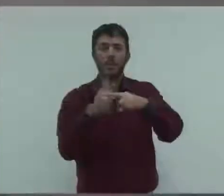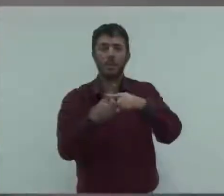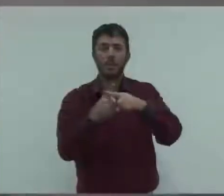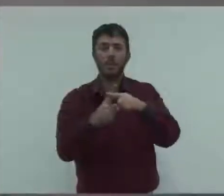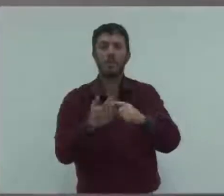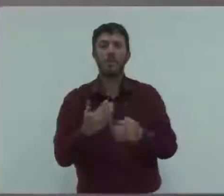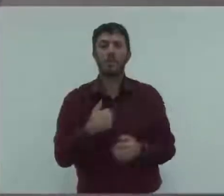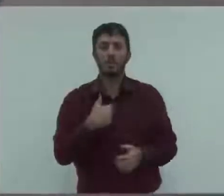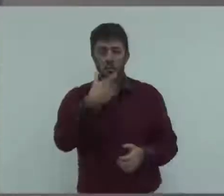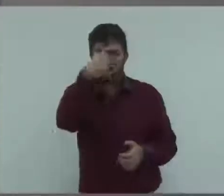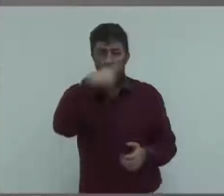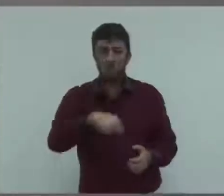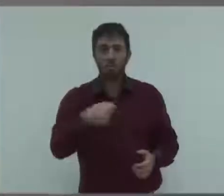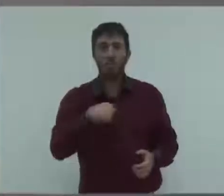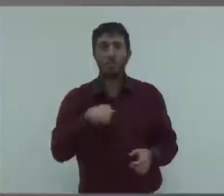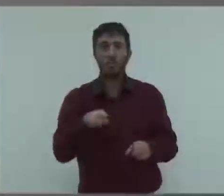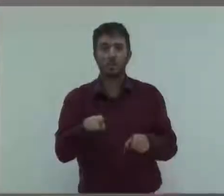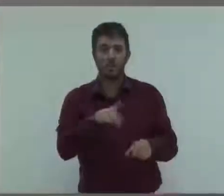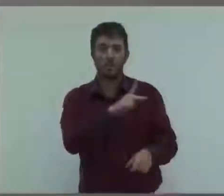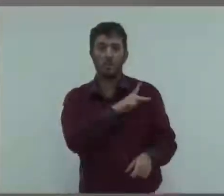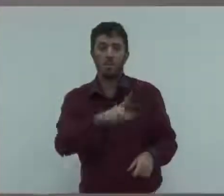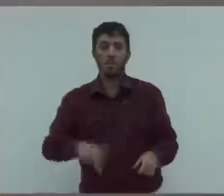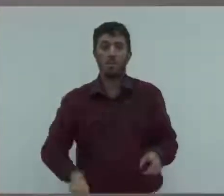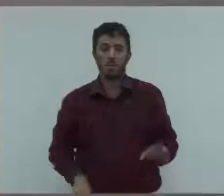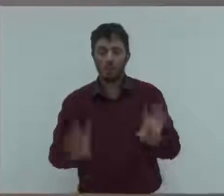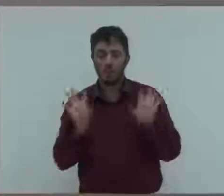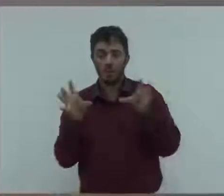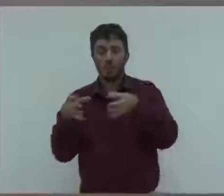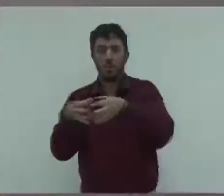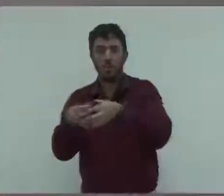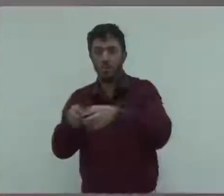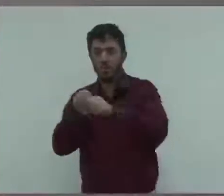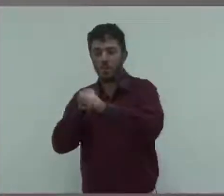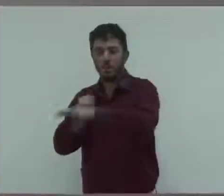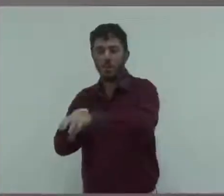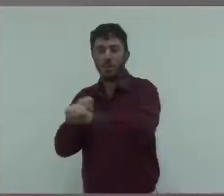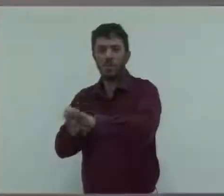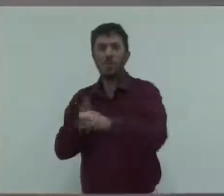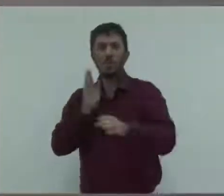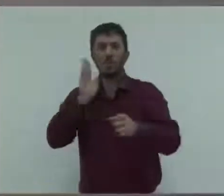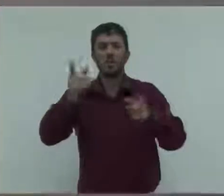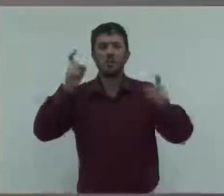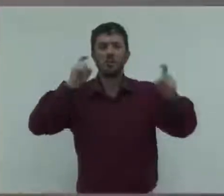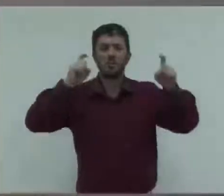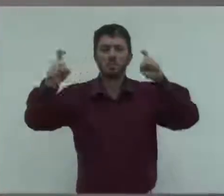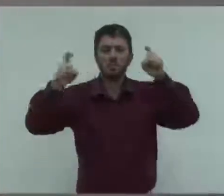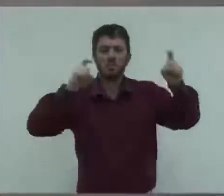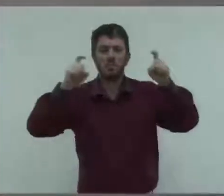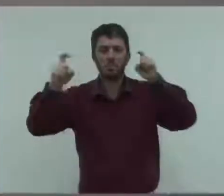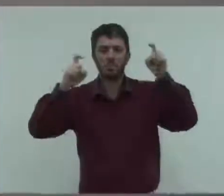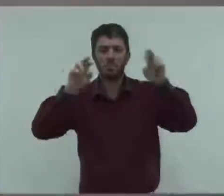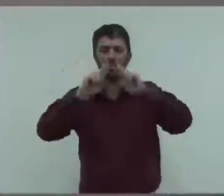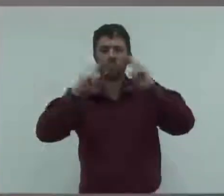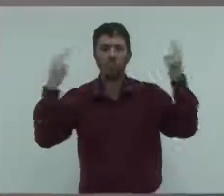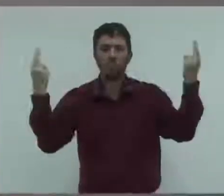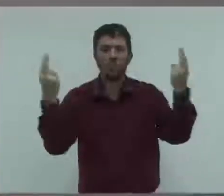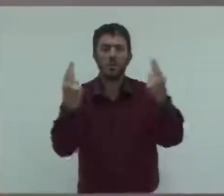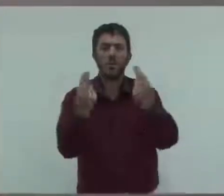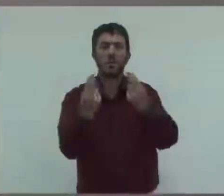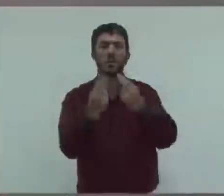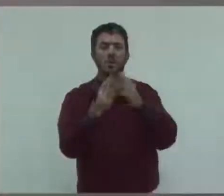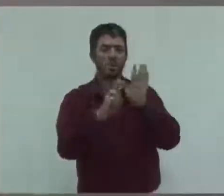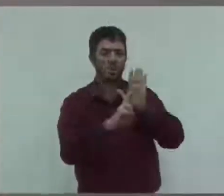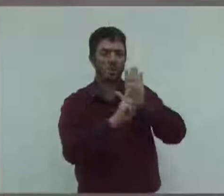Comissão de Educação também. Nós tivemos reuniões com os representantes de